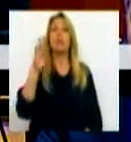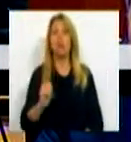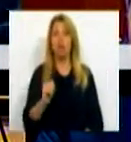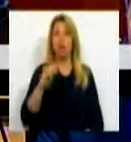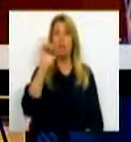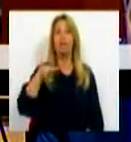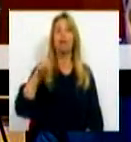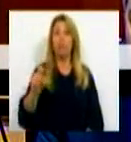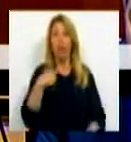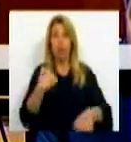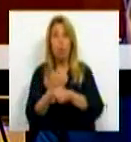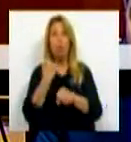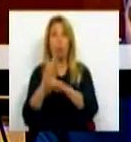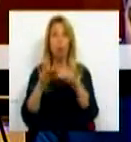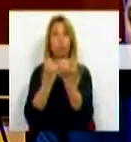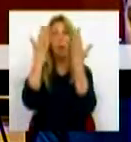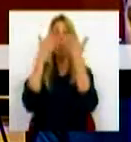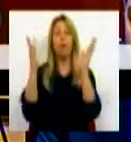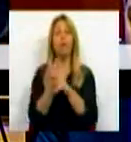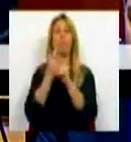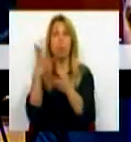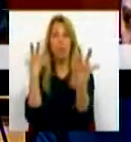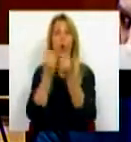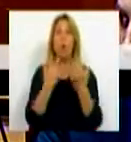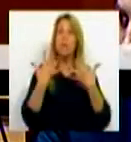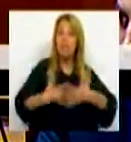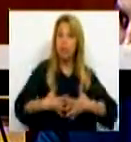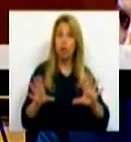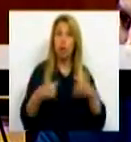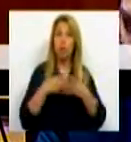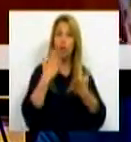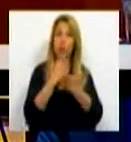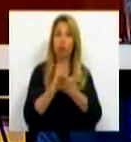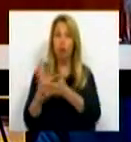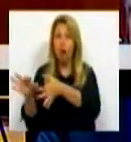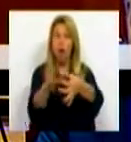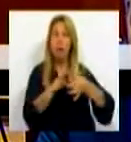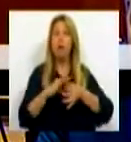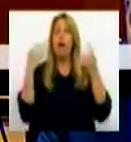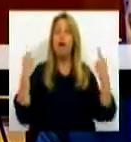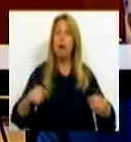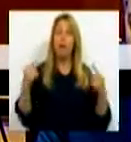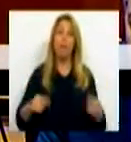sociais democráticos. Porque estar com os sindicatos, estar com o Conselho de Escola, estar em articulação com